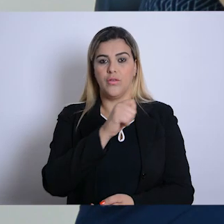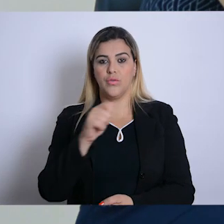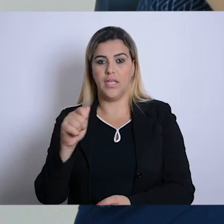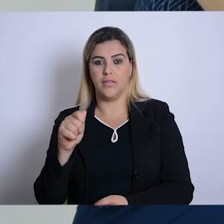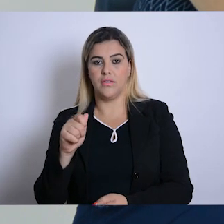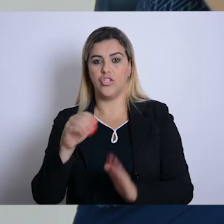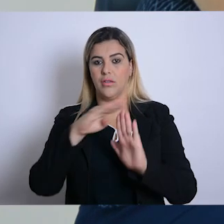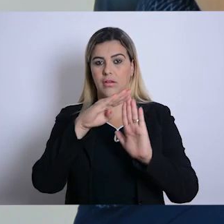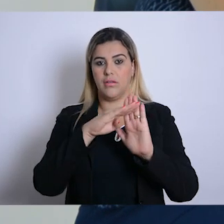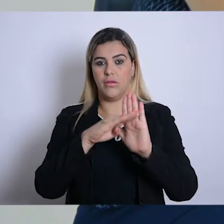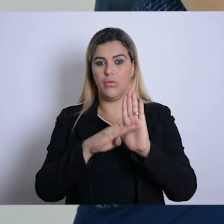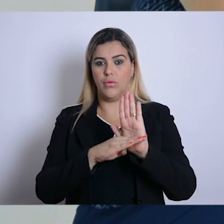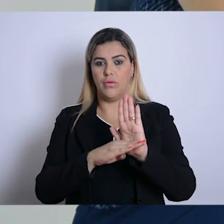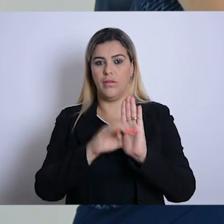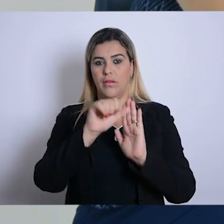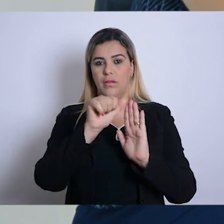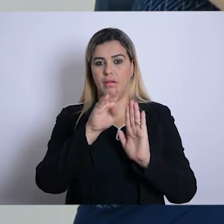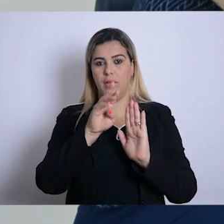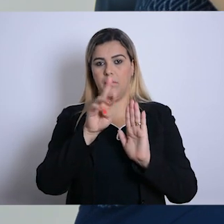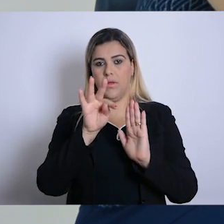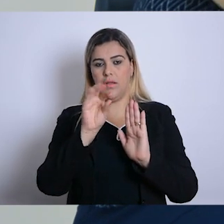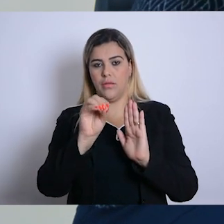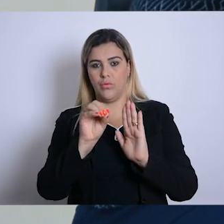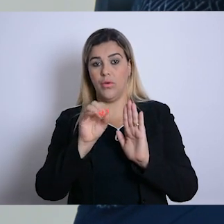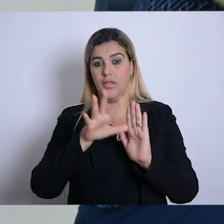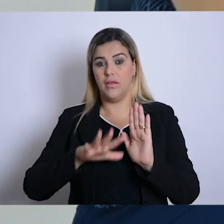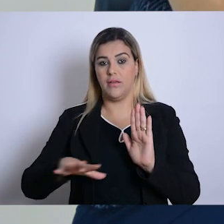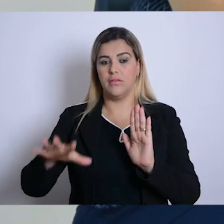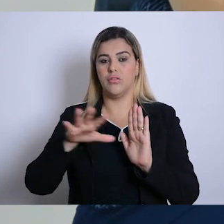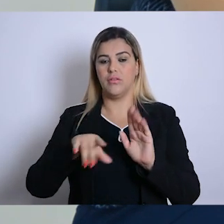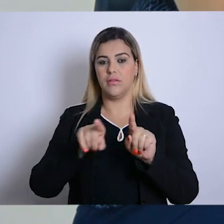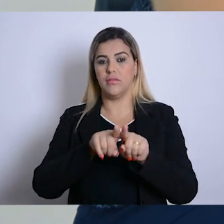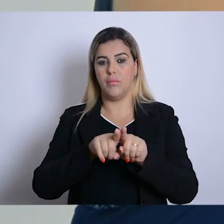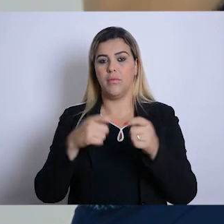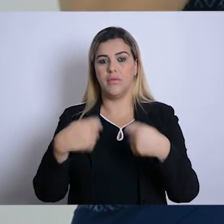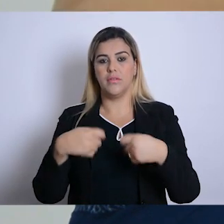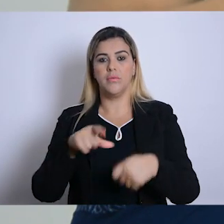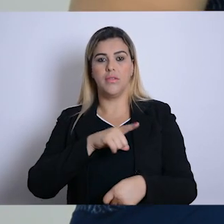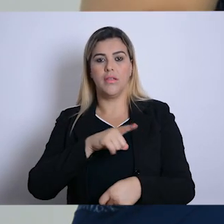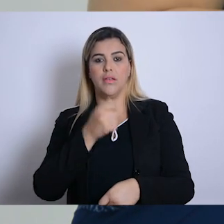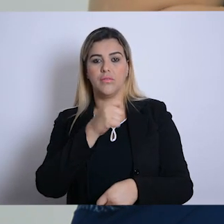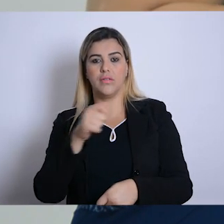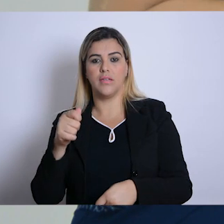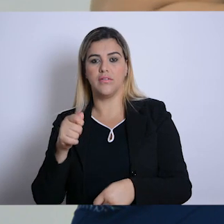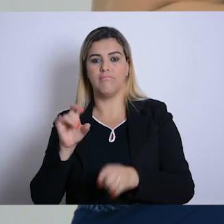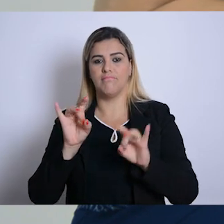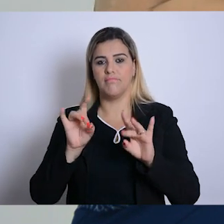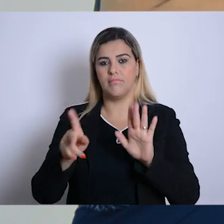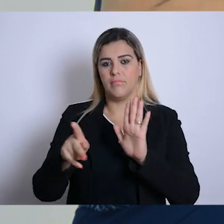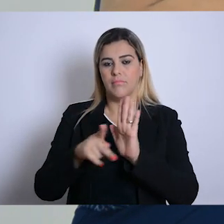Tanto as associações de categoria, como a Abrato e todas as suas regionais, como nós precisamos ter